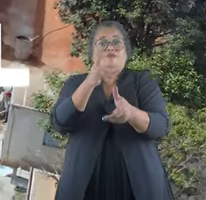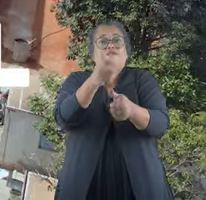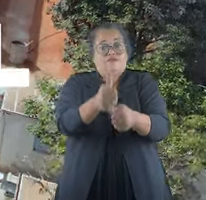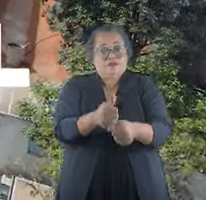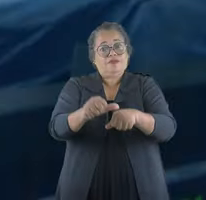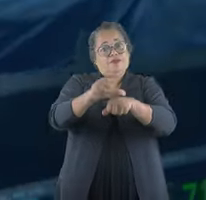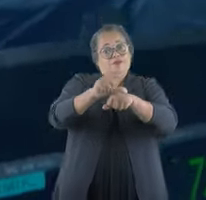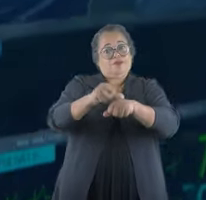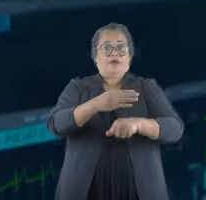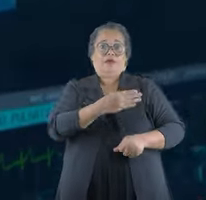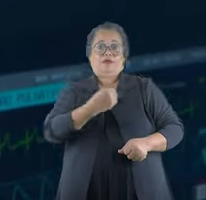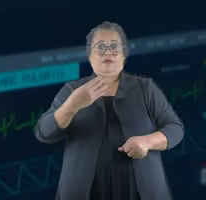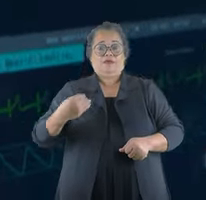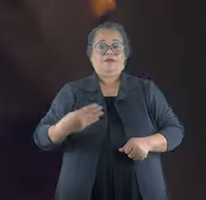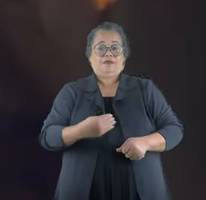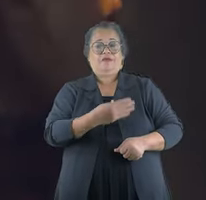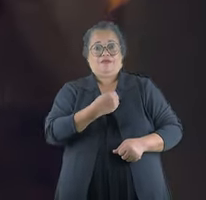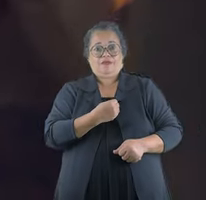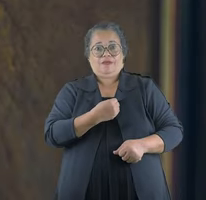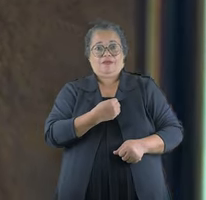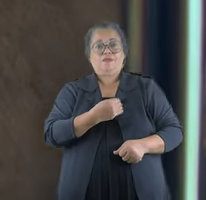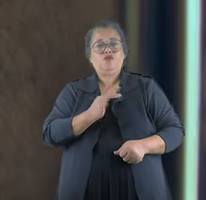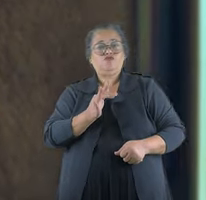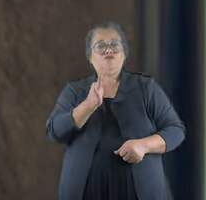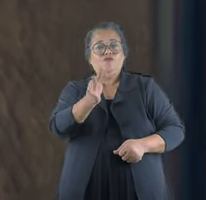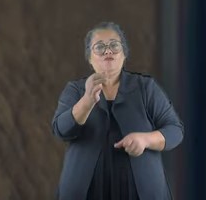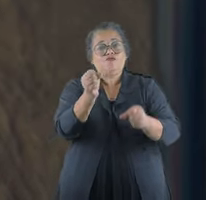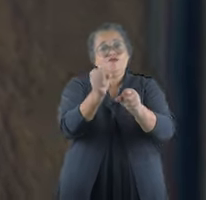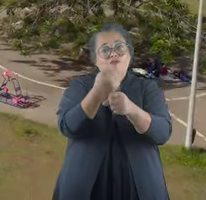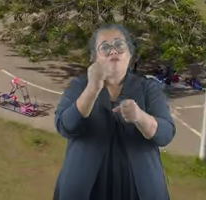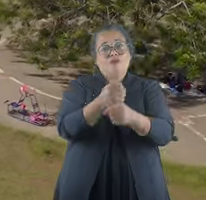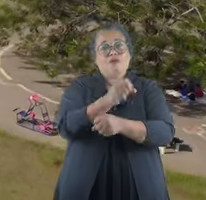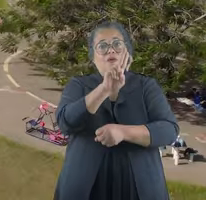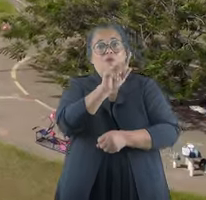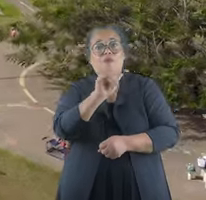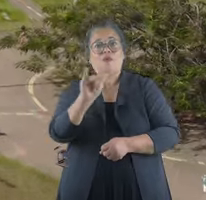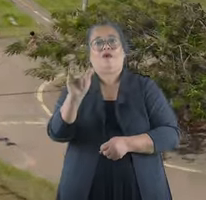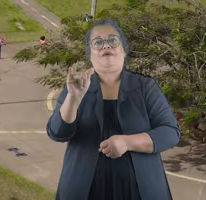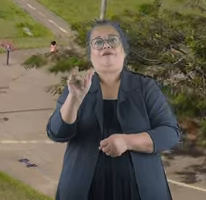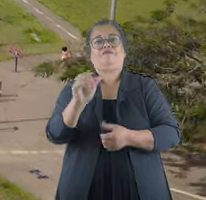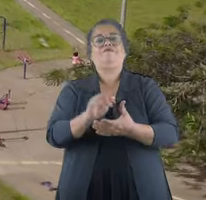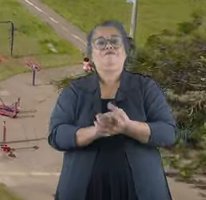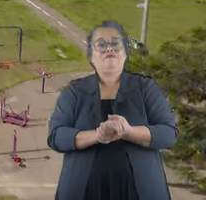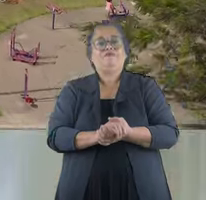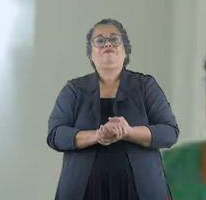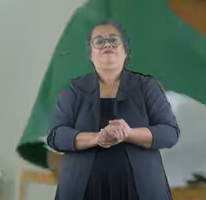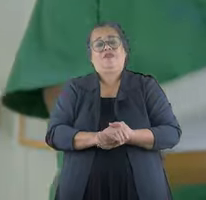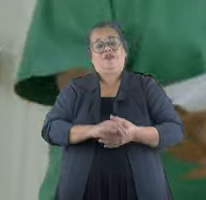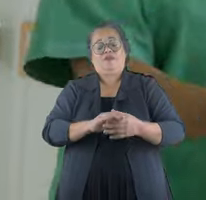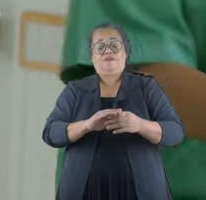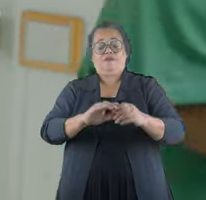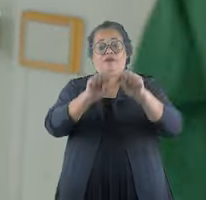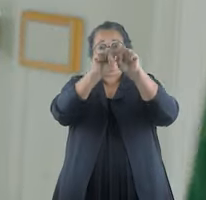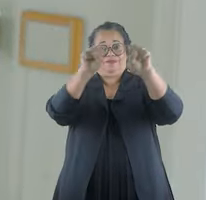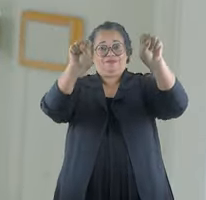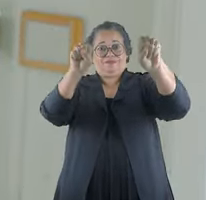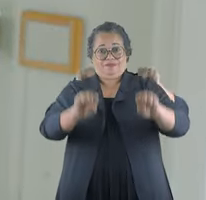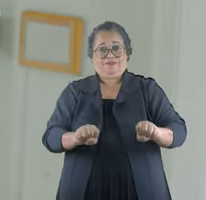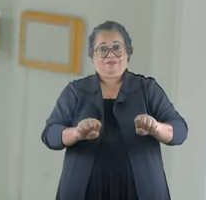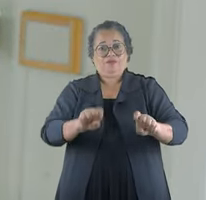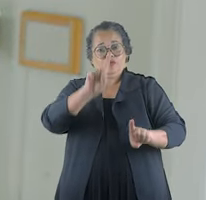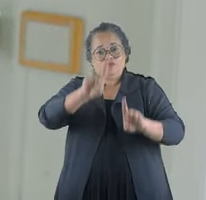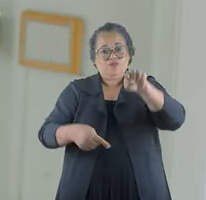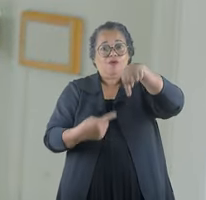parcerias para zerar filas de cirurgias e exames. E já já tem mais uma UAI novinha. E para tudo isso funcionar bem, a